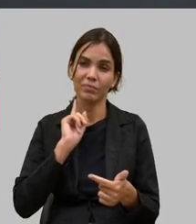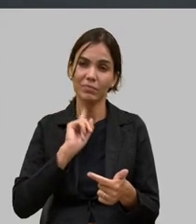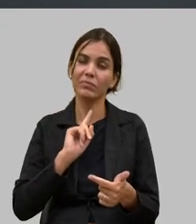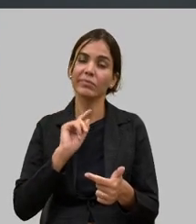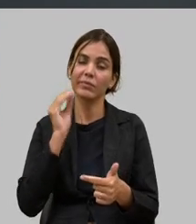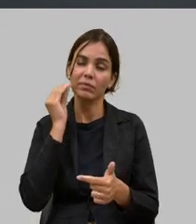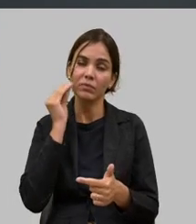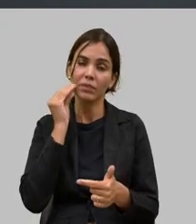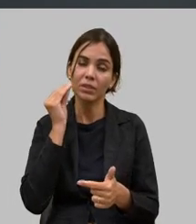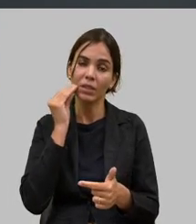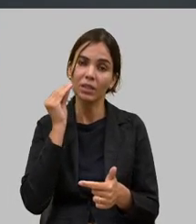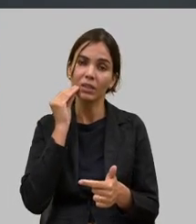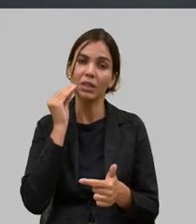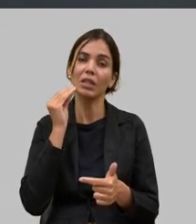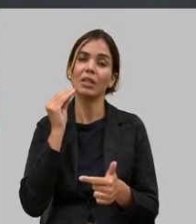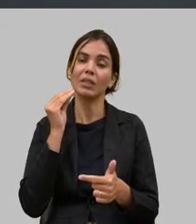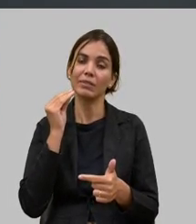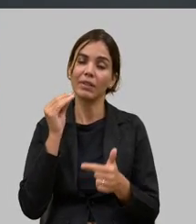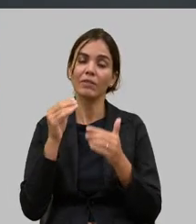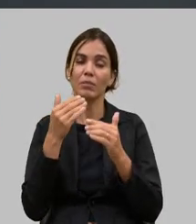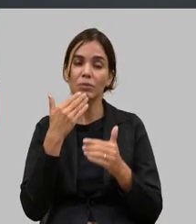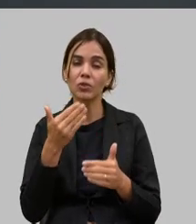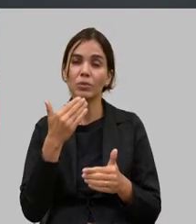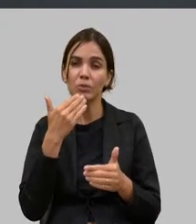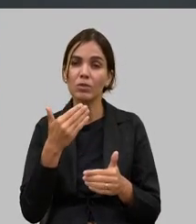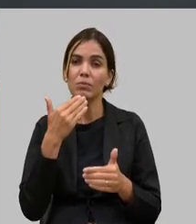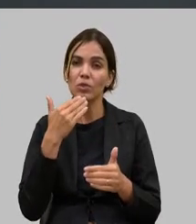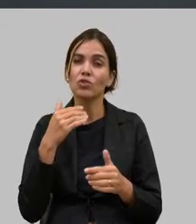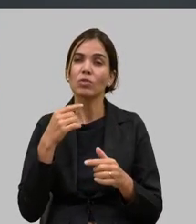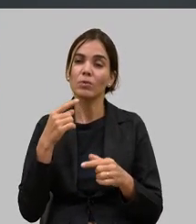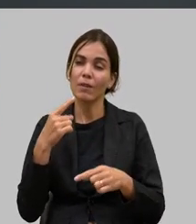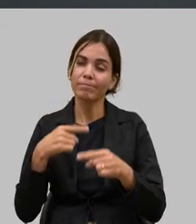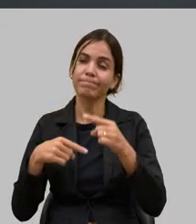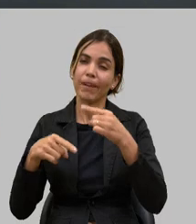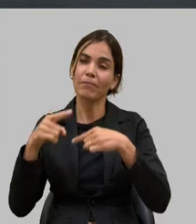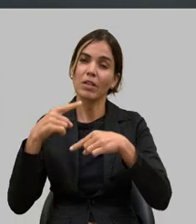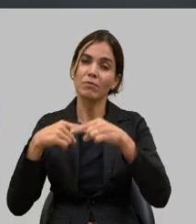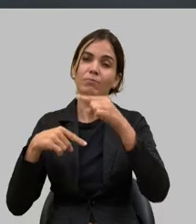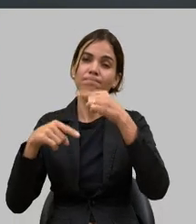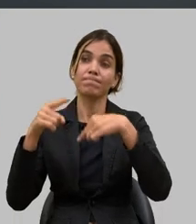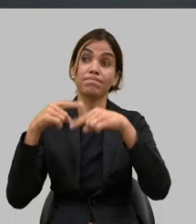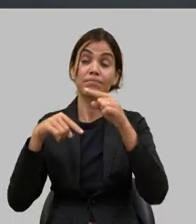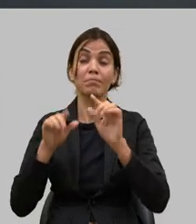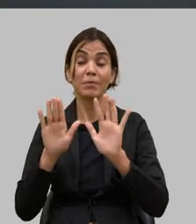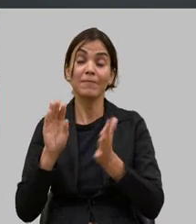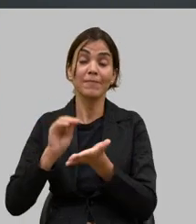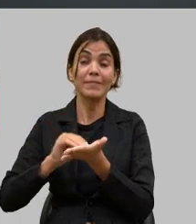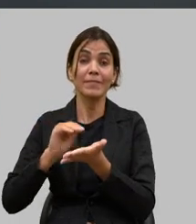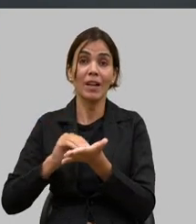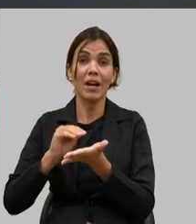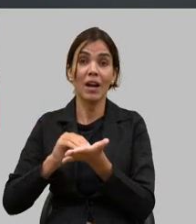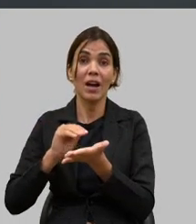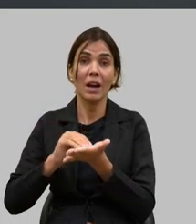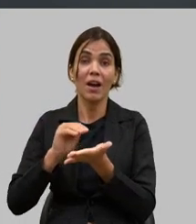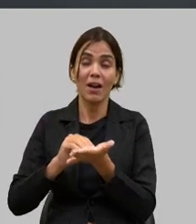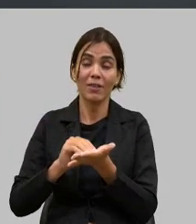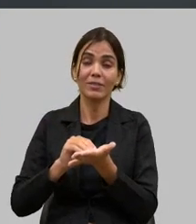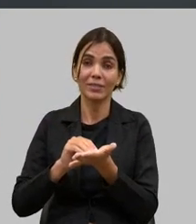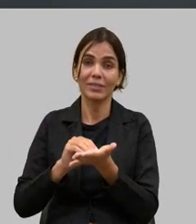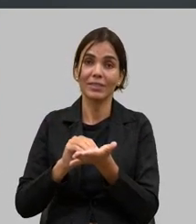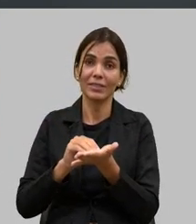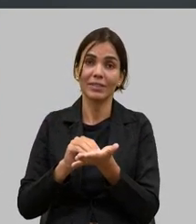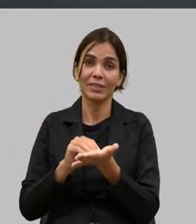pedindo para que os avanços aconteçam mas infelizmente deixa muito a desejar Guimarães Rosa já falava que Minas são muitas